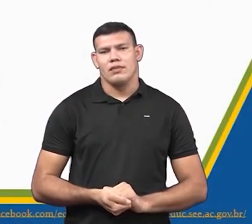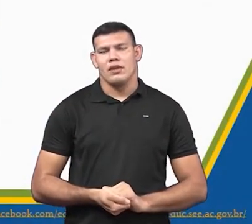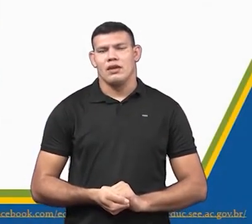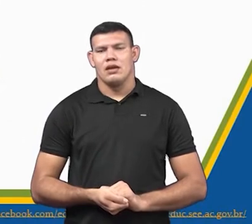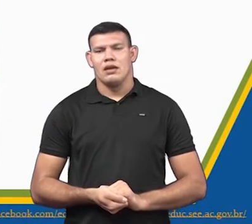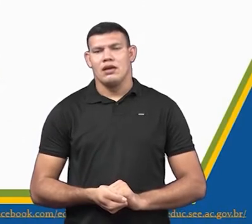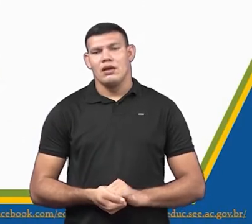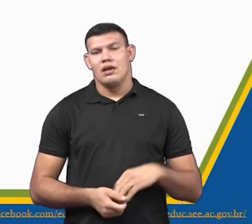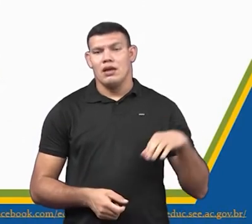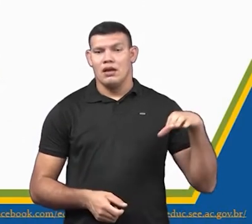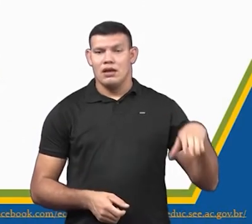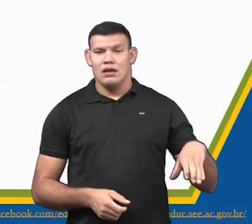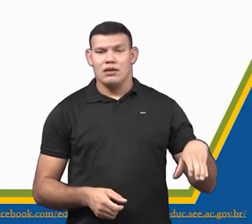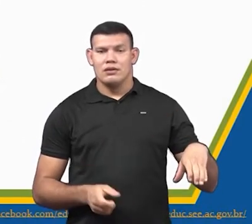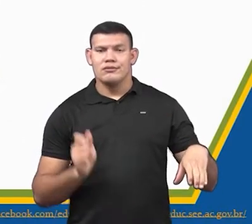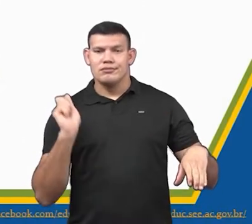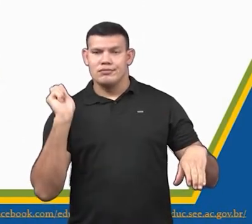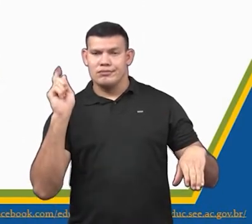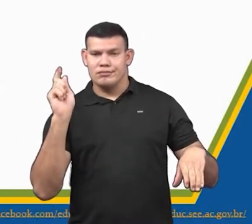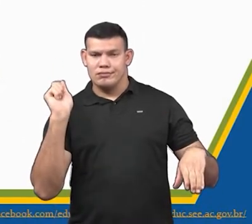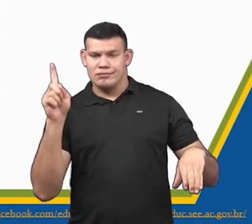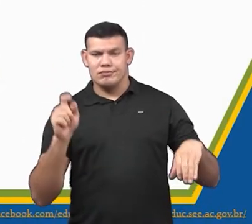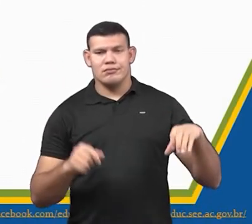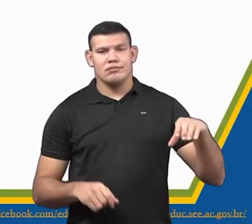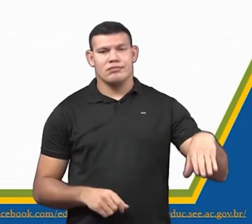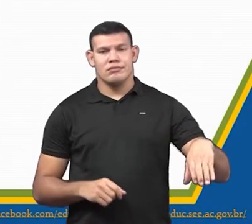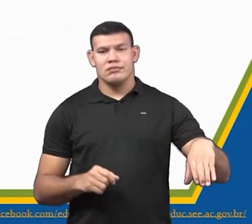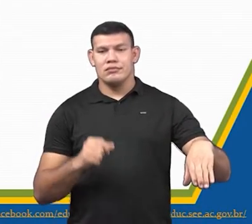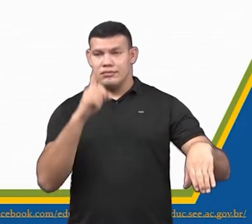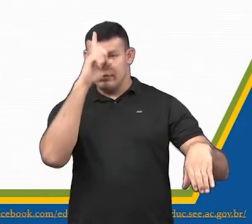Ah, tem a vermelha. O que jogo aqui?